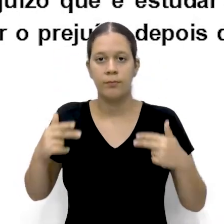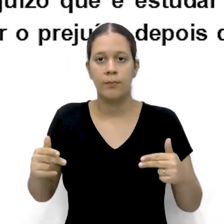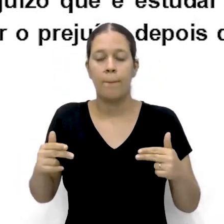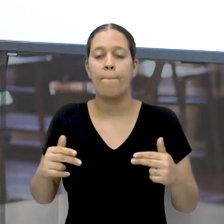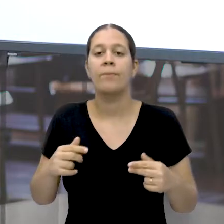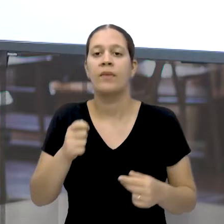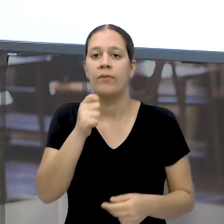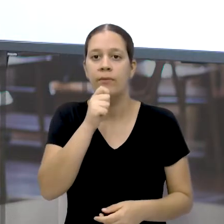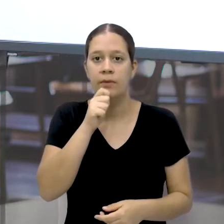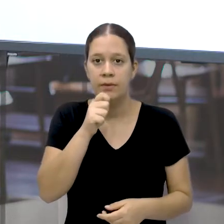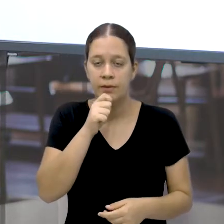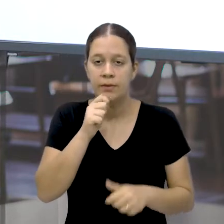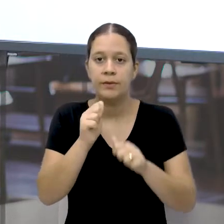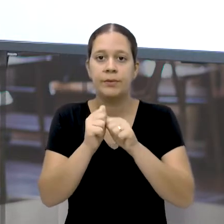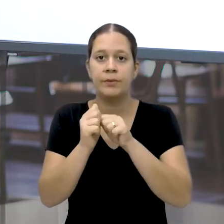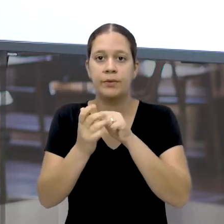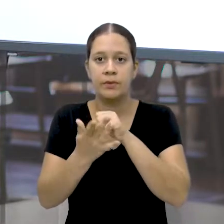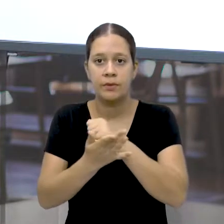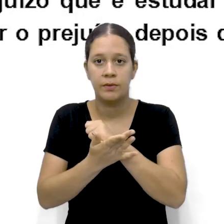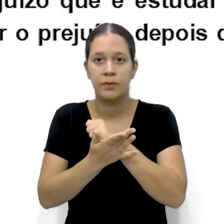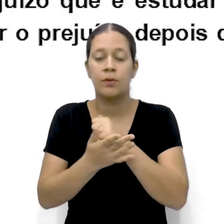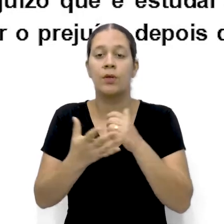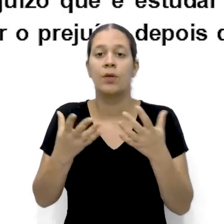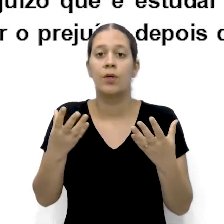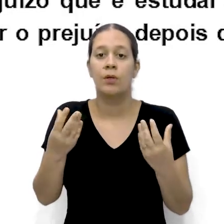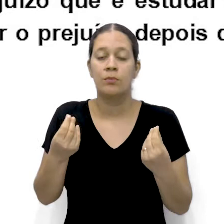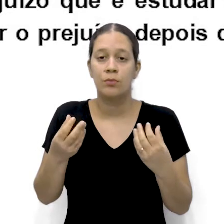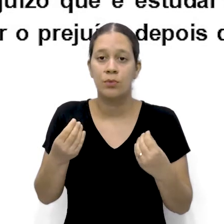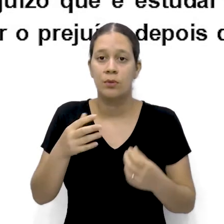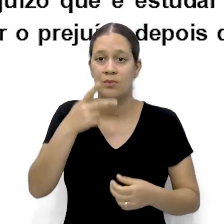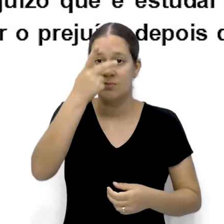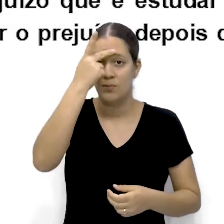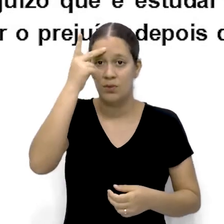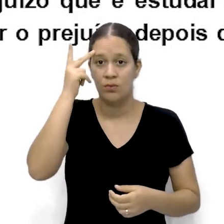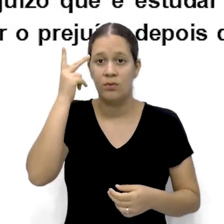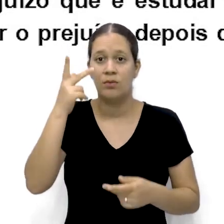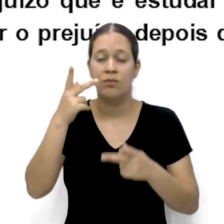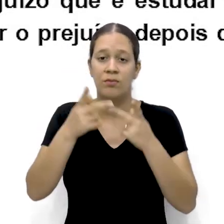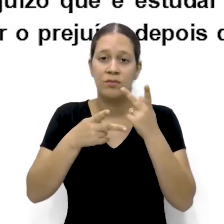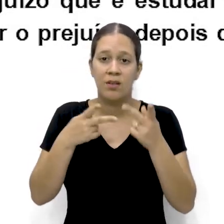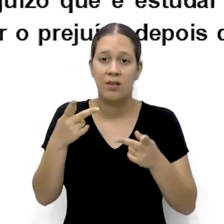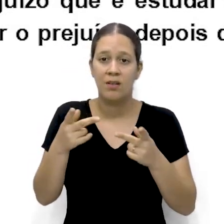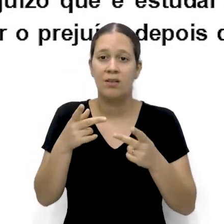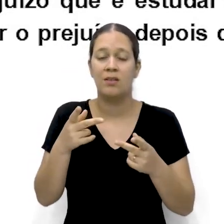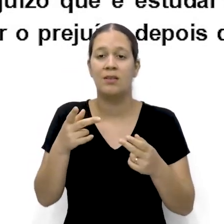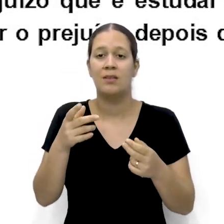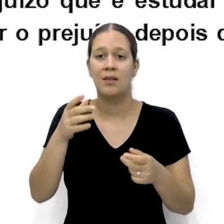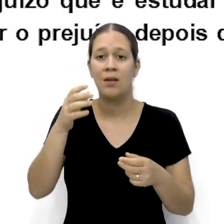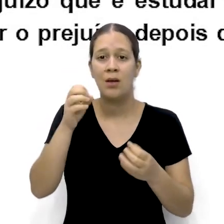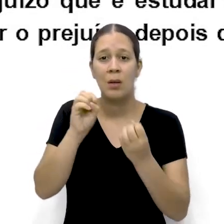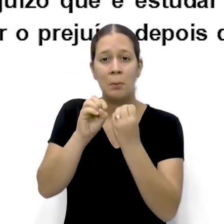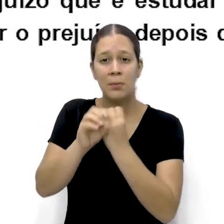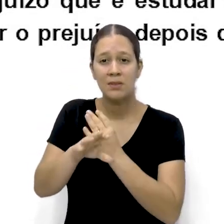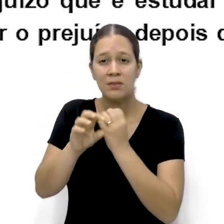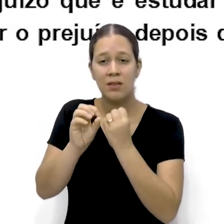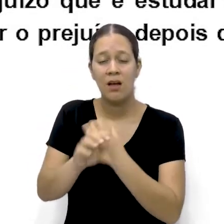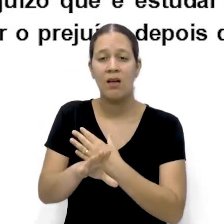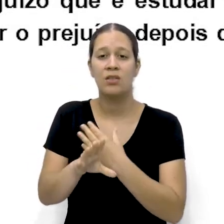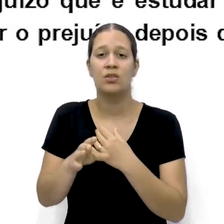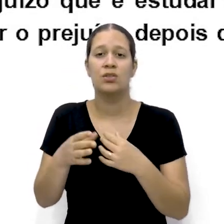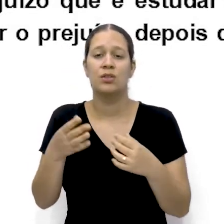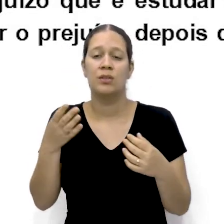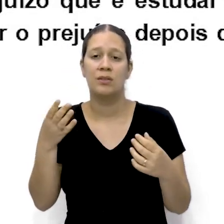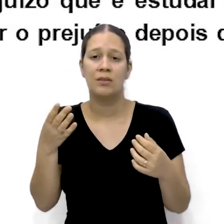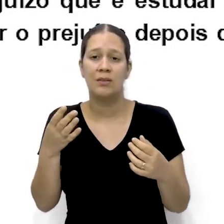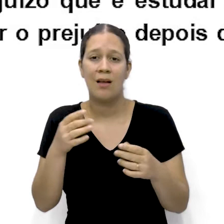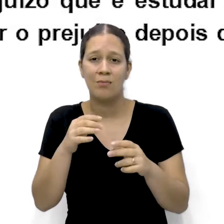pandemia Muitas pessoas Declaram que este ano A aprendizagem Está comprometida Então ela coloca Essa ideia